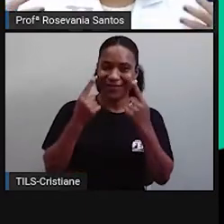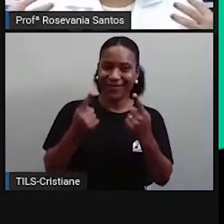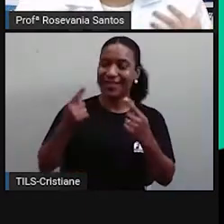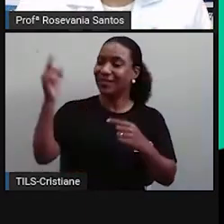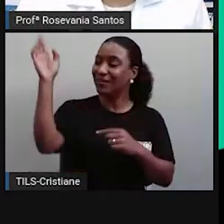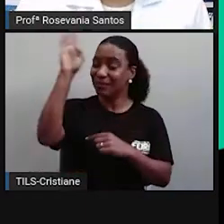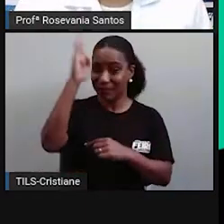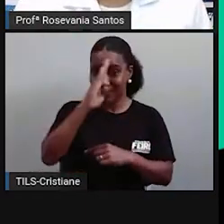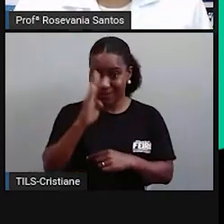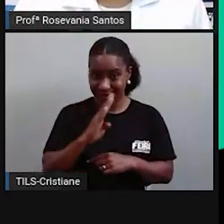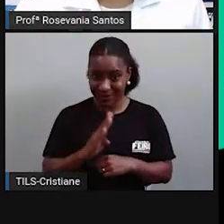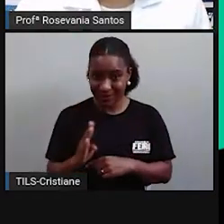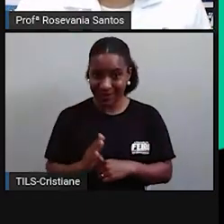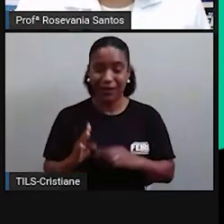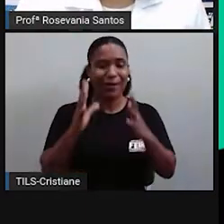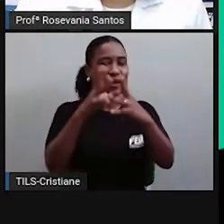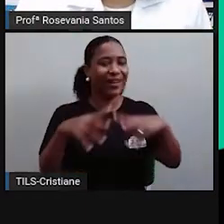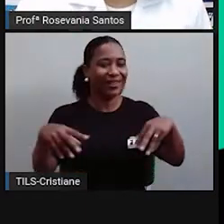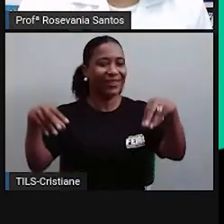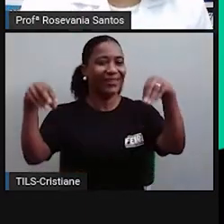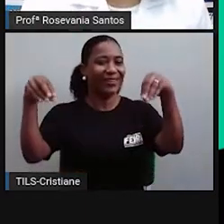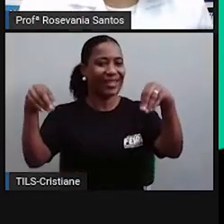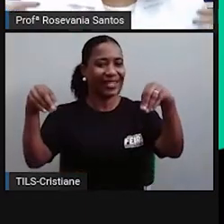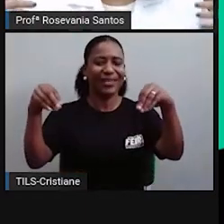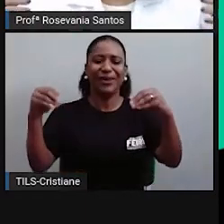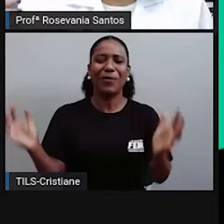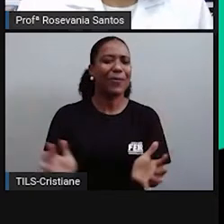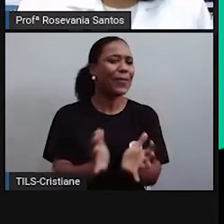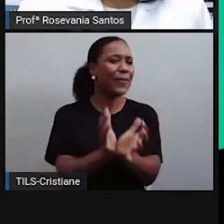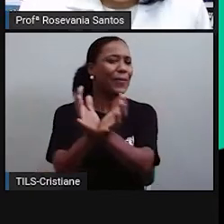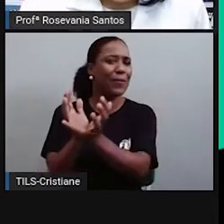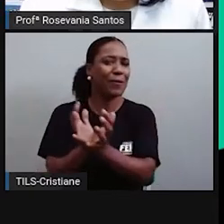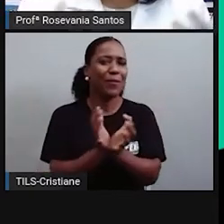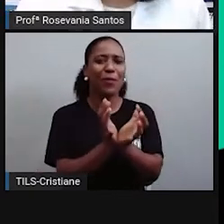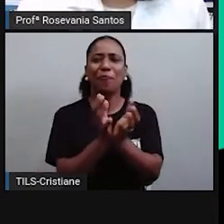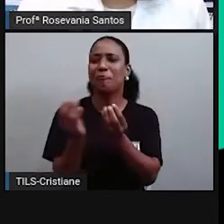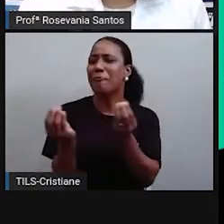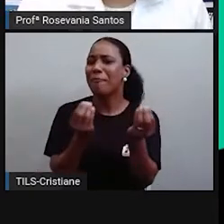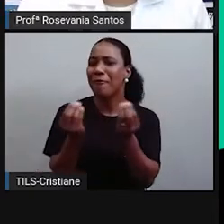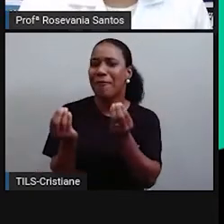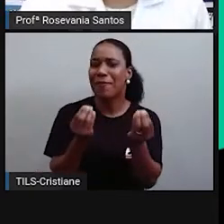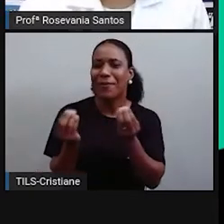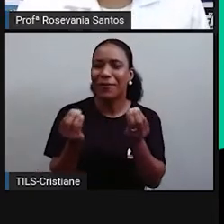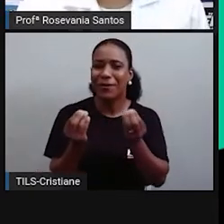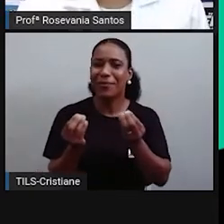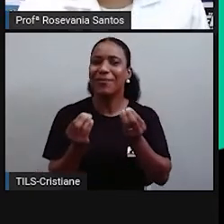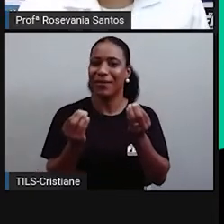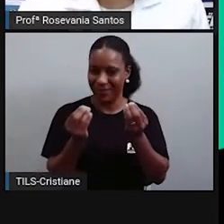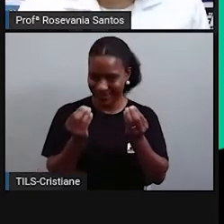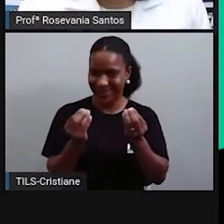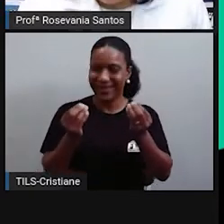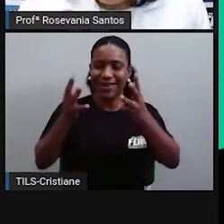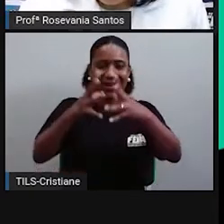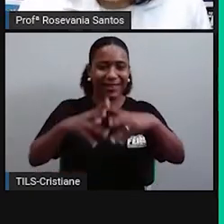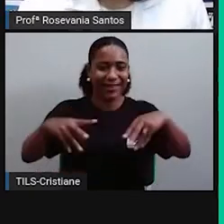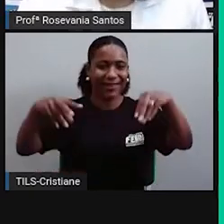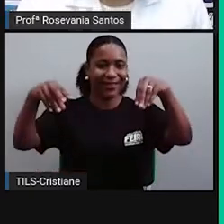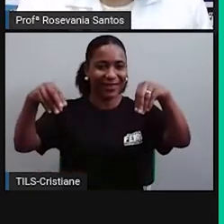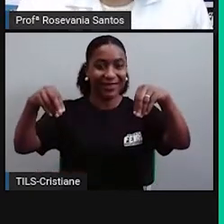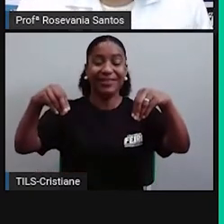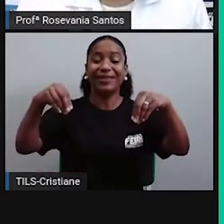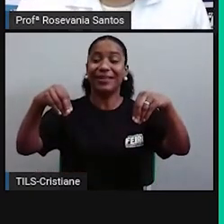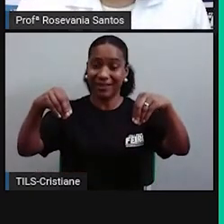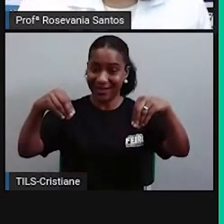de falar sobre a nossa terra, sobre o nosso povo, sobre como é que a gente se apropria desse espaço geográfico,